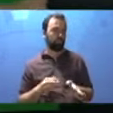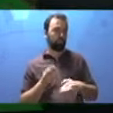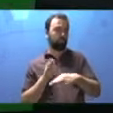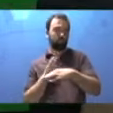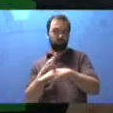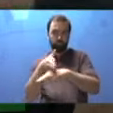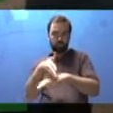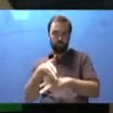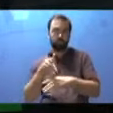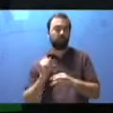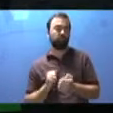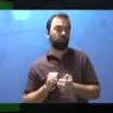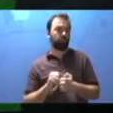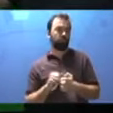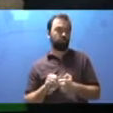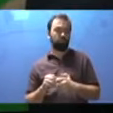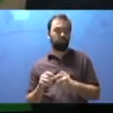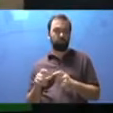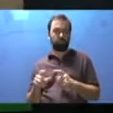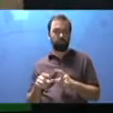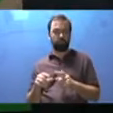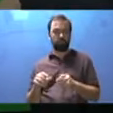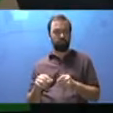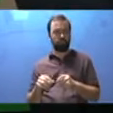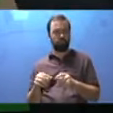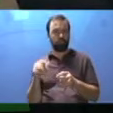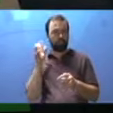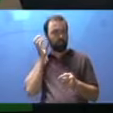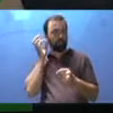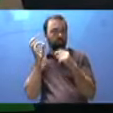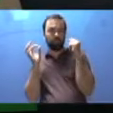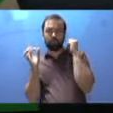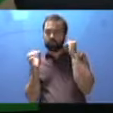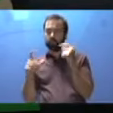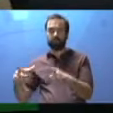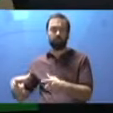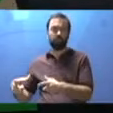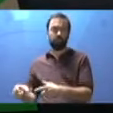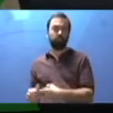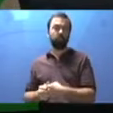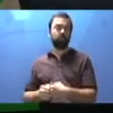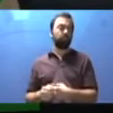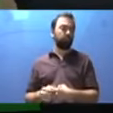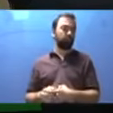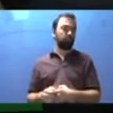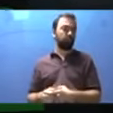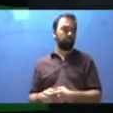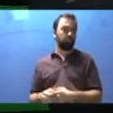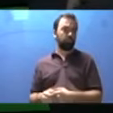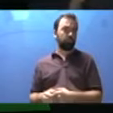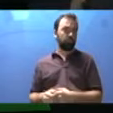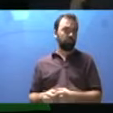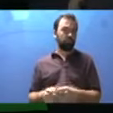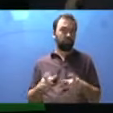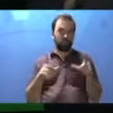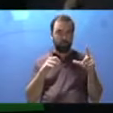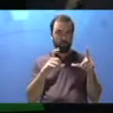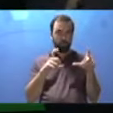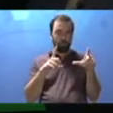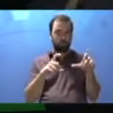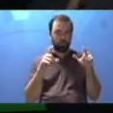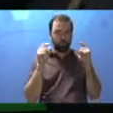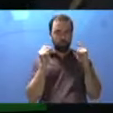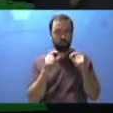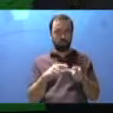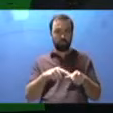entrada. Aqui eu consigo ver a entrada. A sala dos adornos de pernas. Sala das